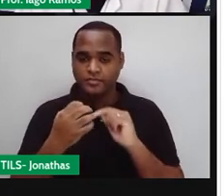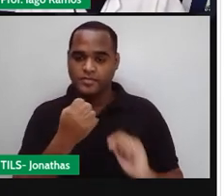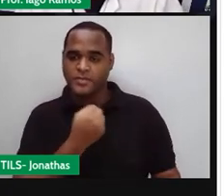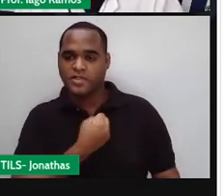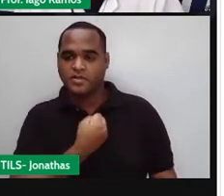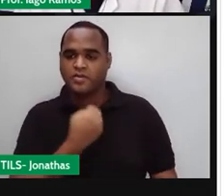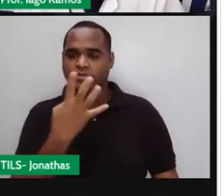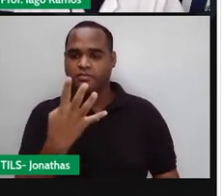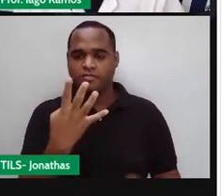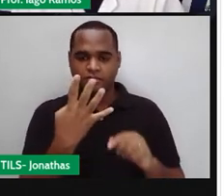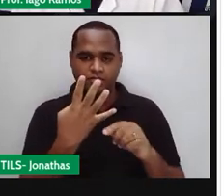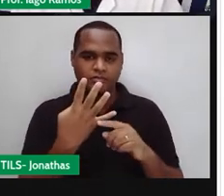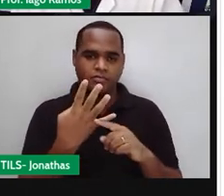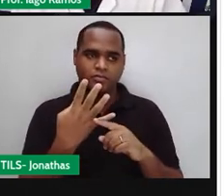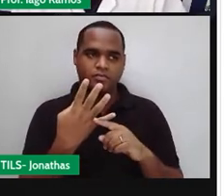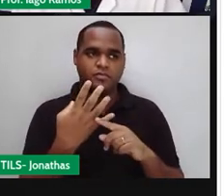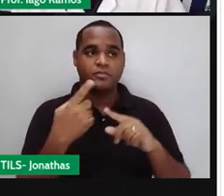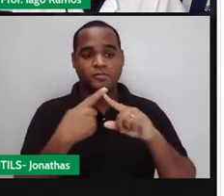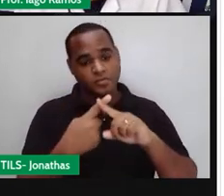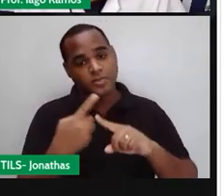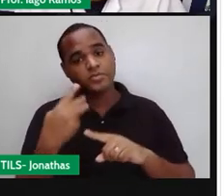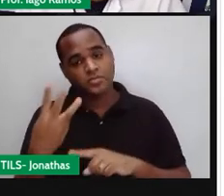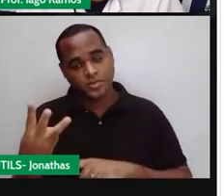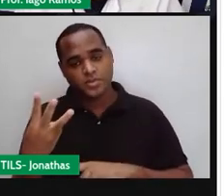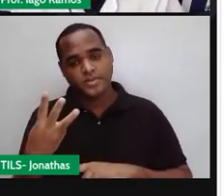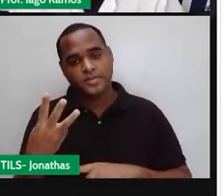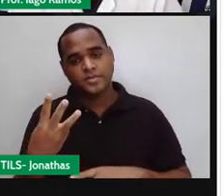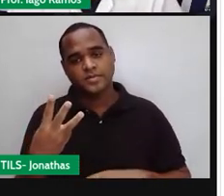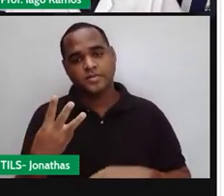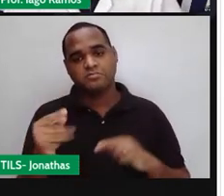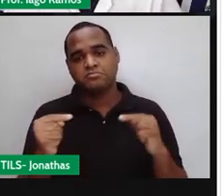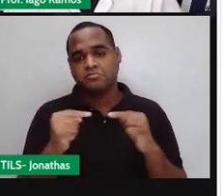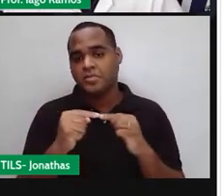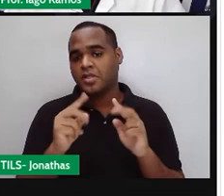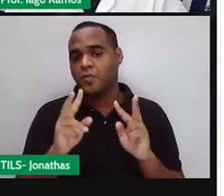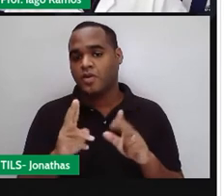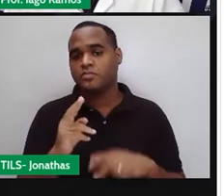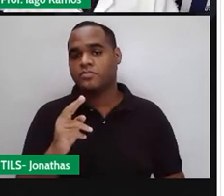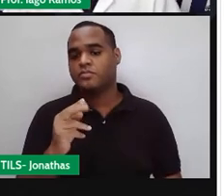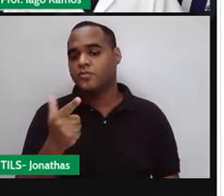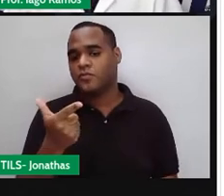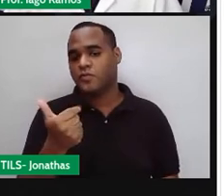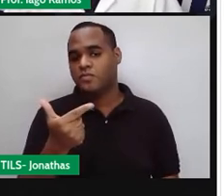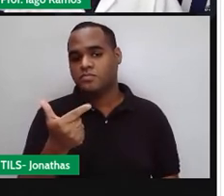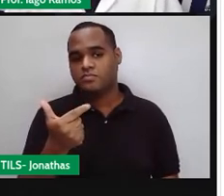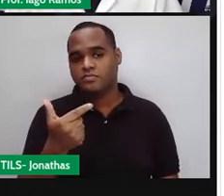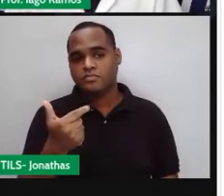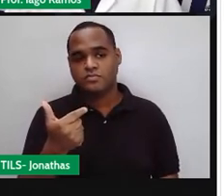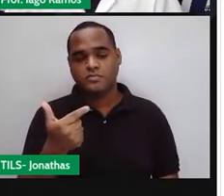Quatro vezes três é igual a doze.